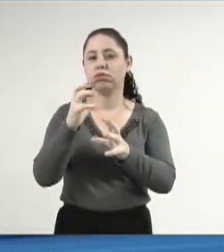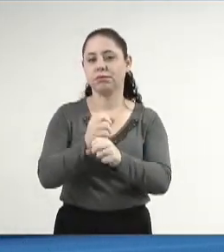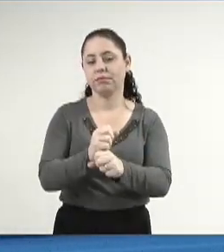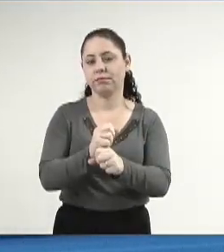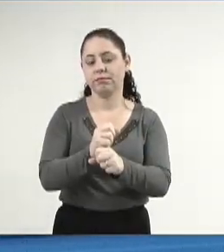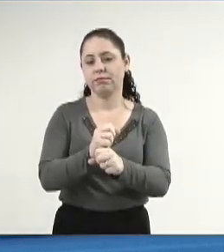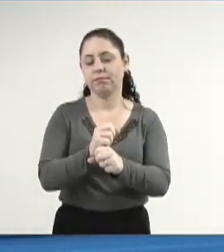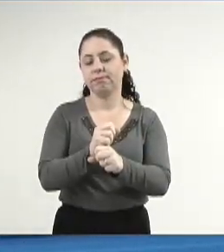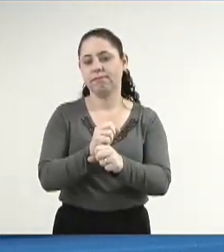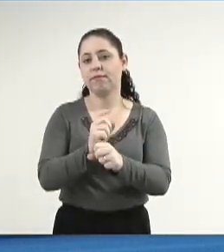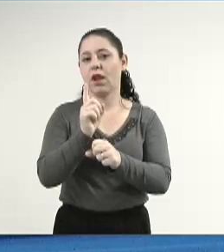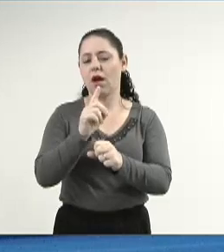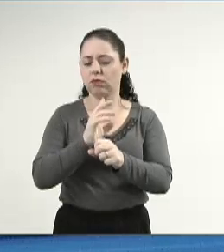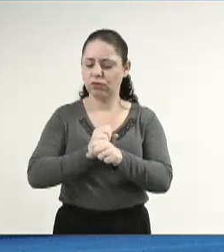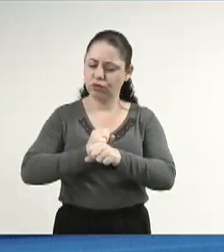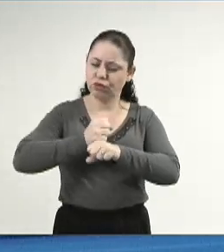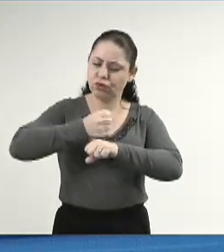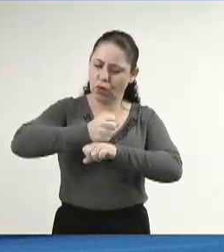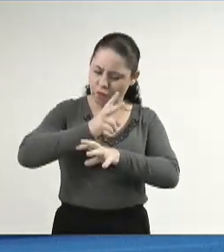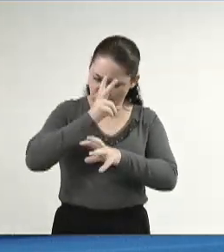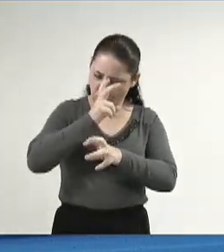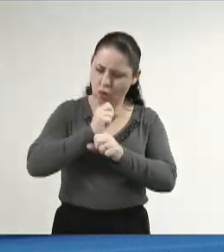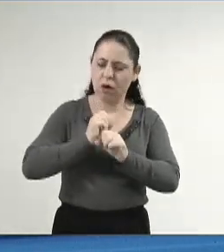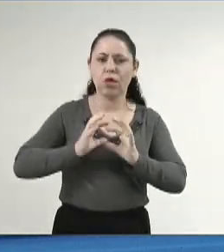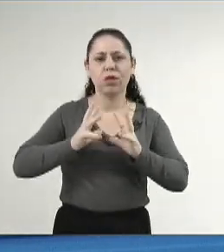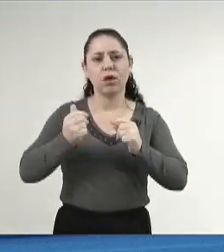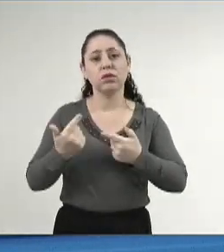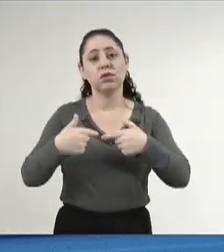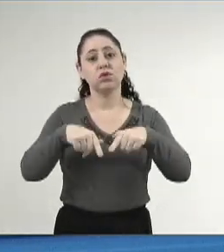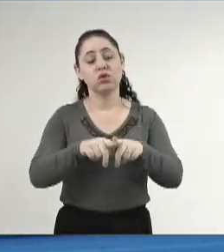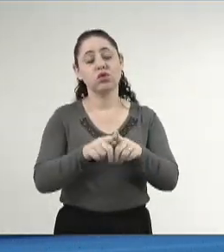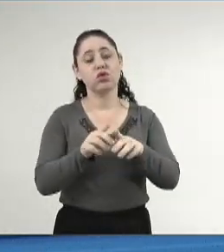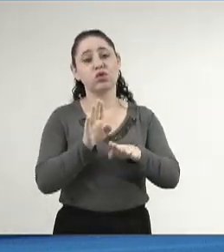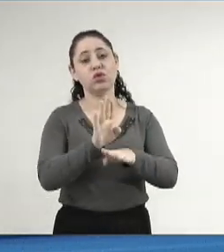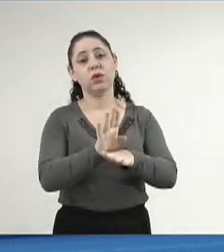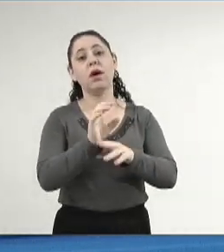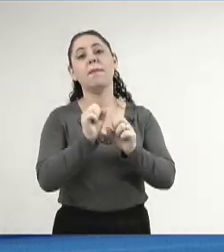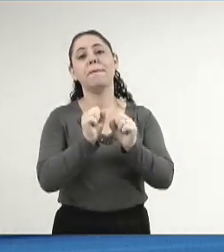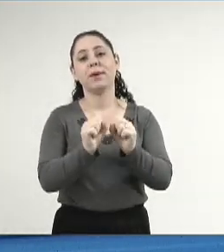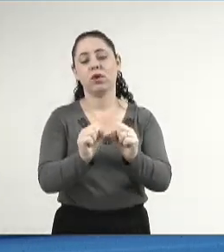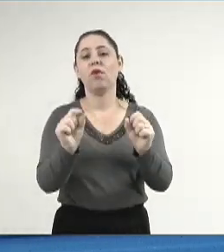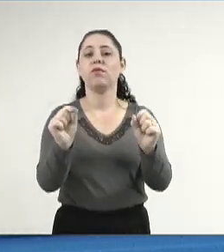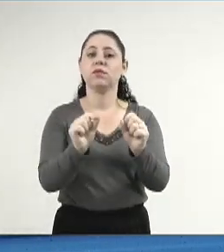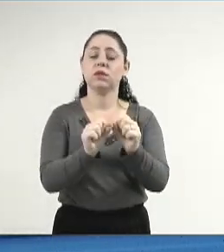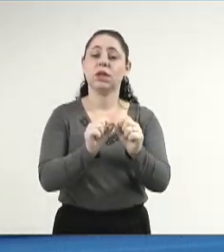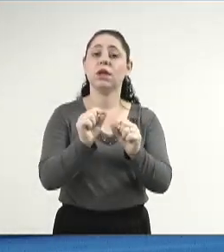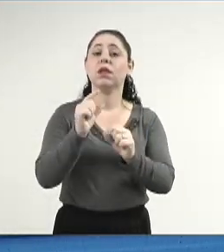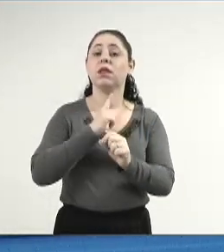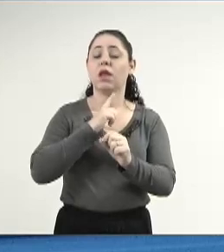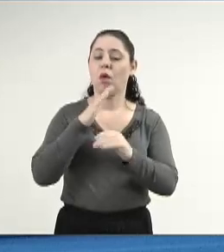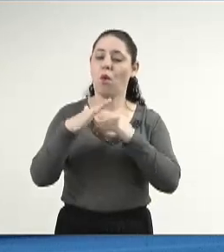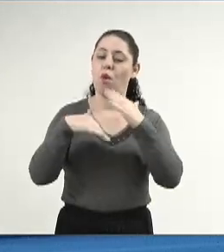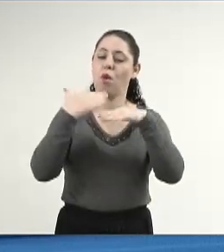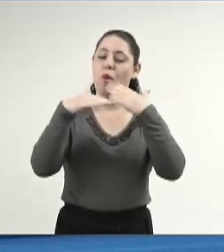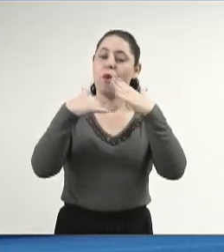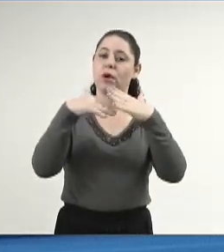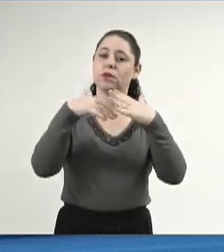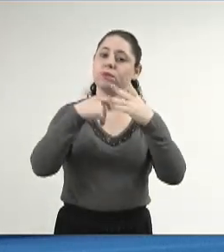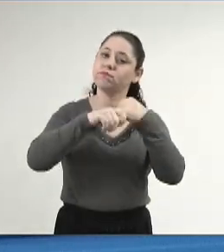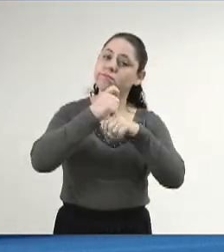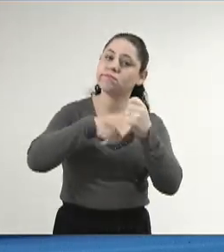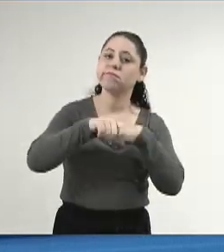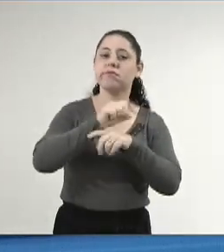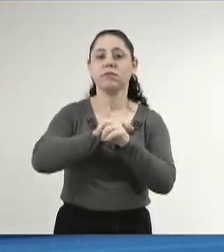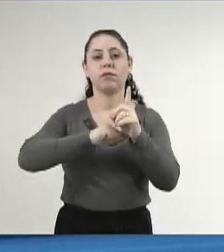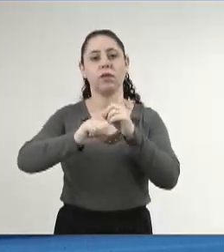a soma dos esforços de todos que cooperam para poder fazer com que haja o desenvolvimento econômico e